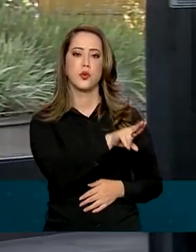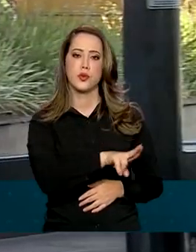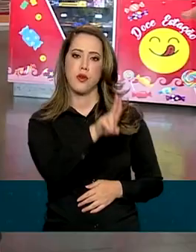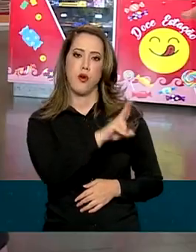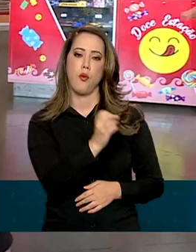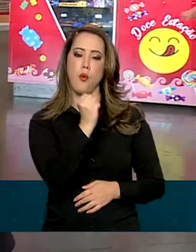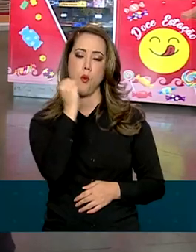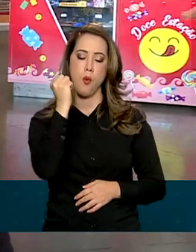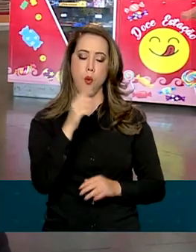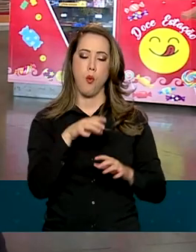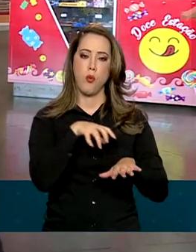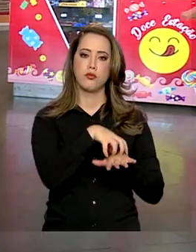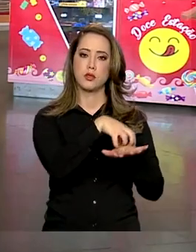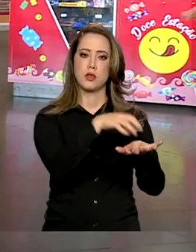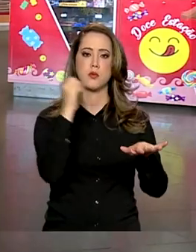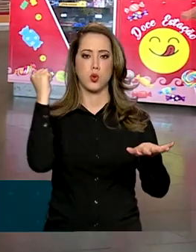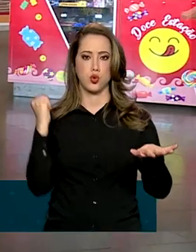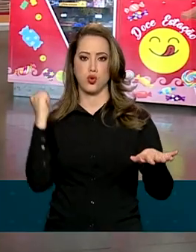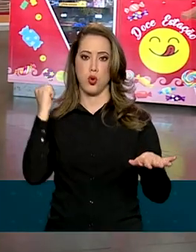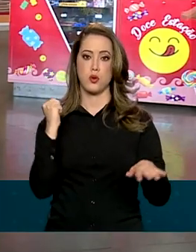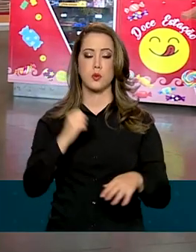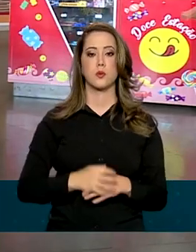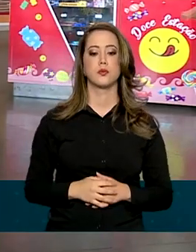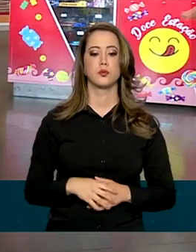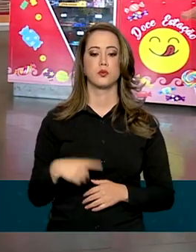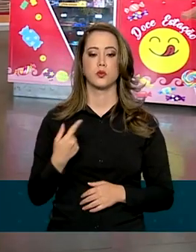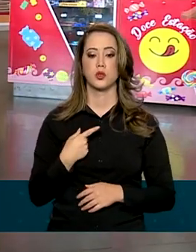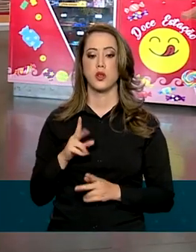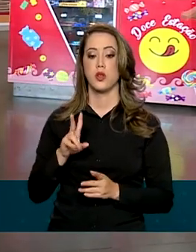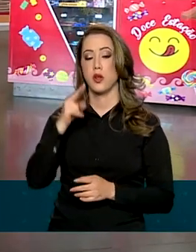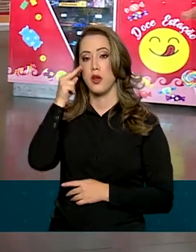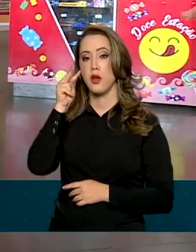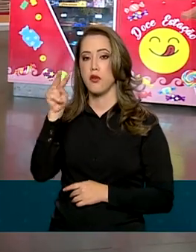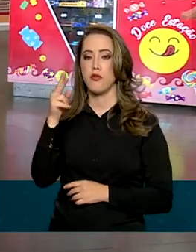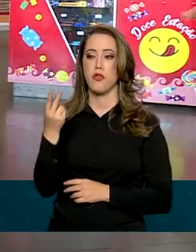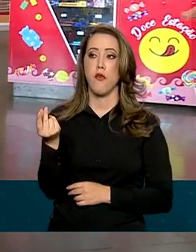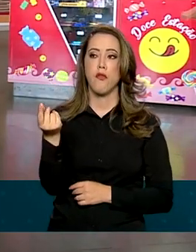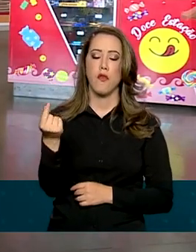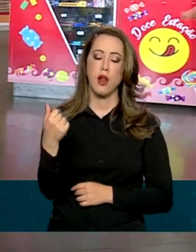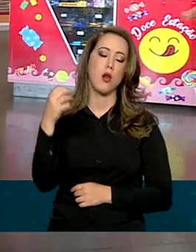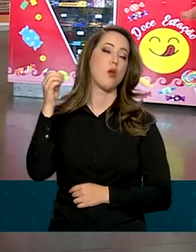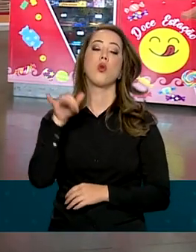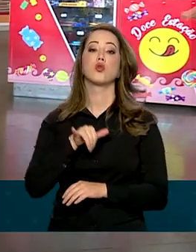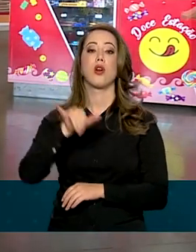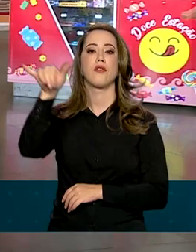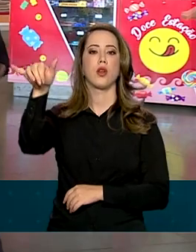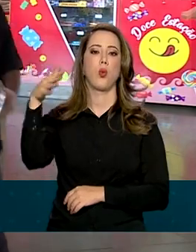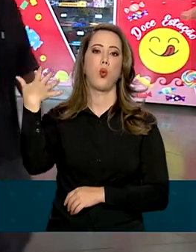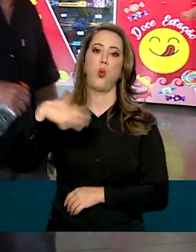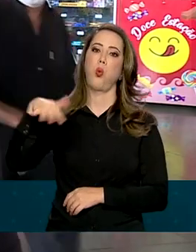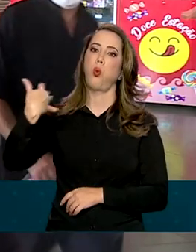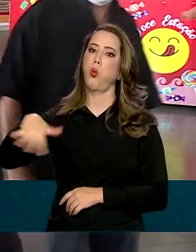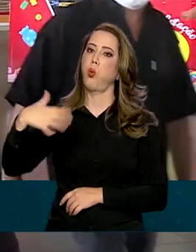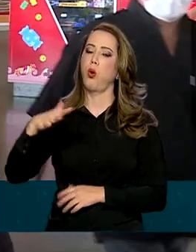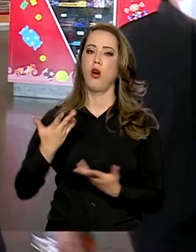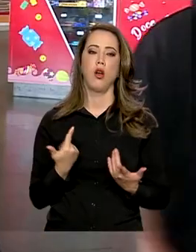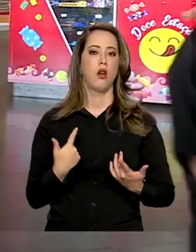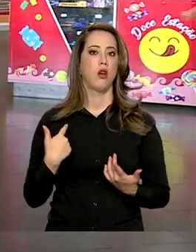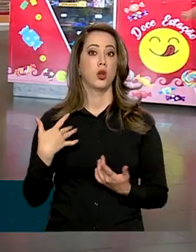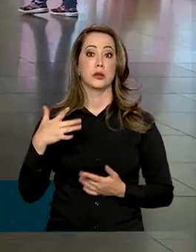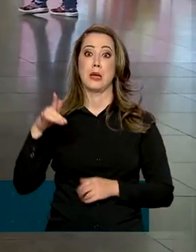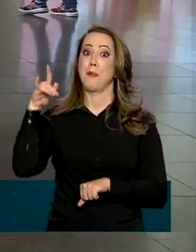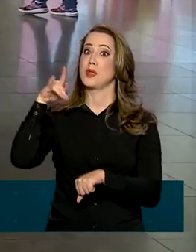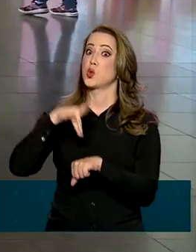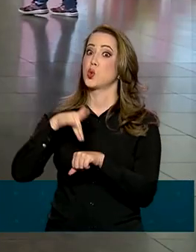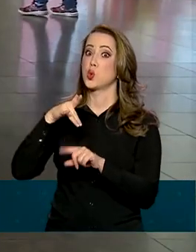ônibus. Eu cheguei a consultar as passagens de avião e eu vi que estava muito caro. Então, dava uma diferença absurda de